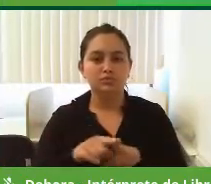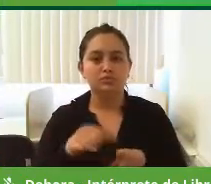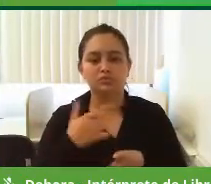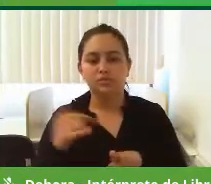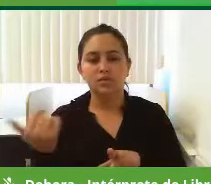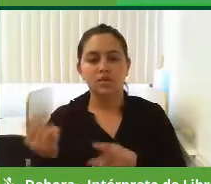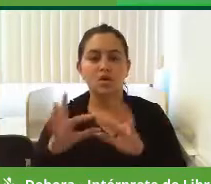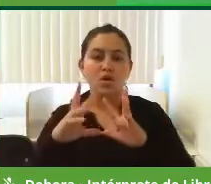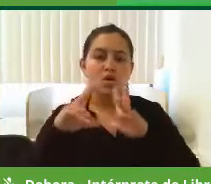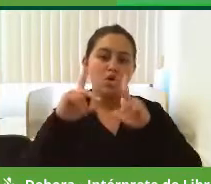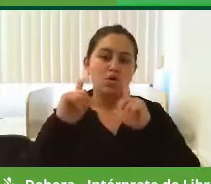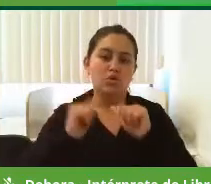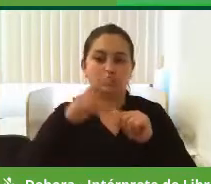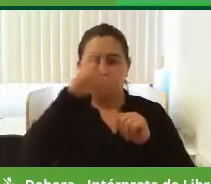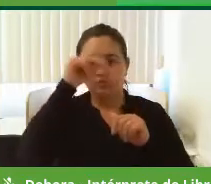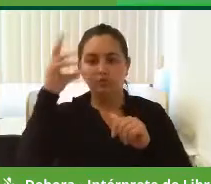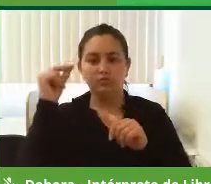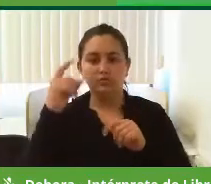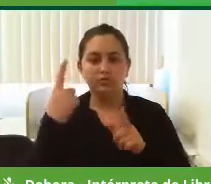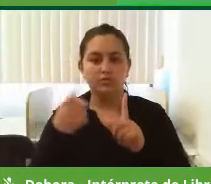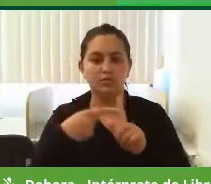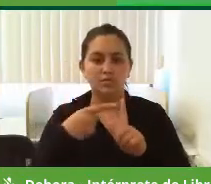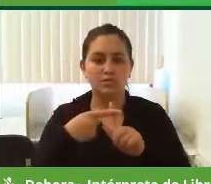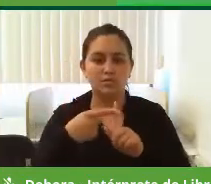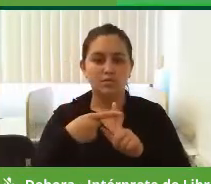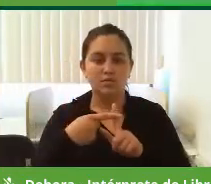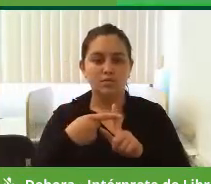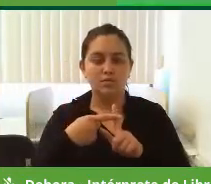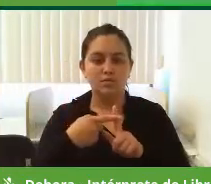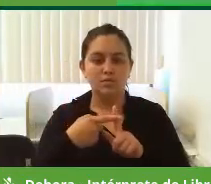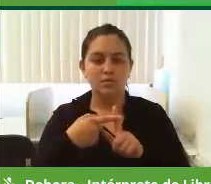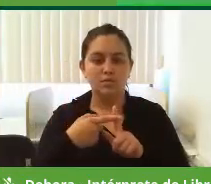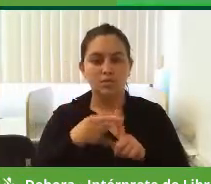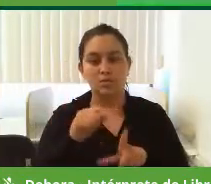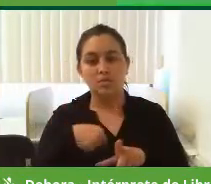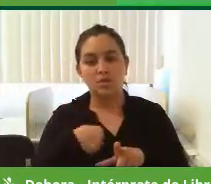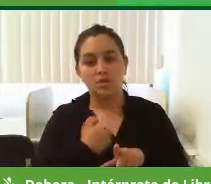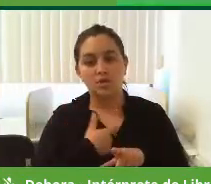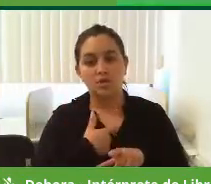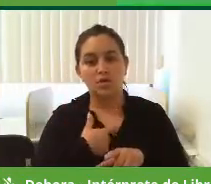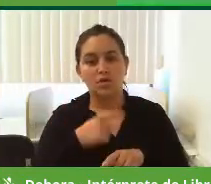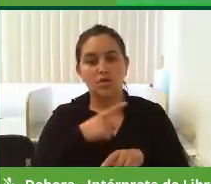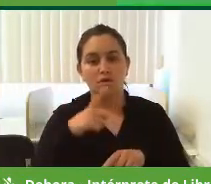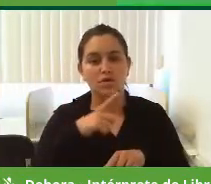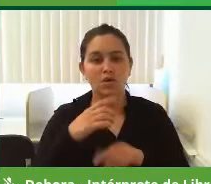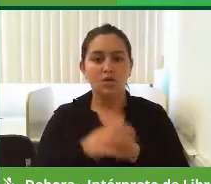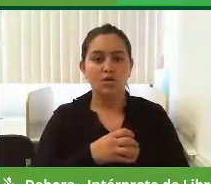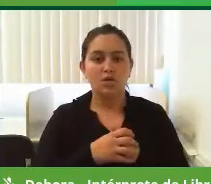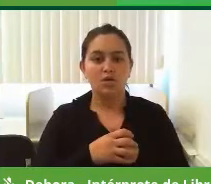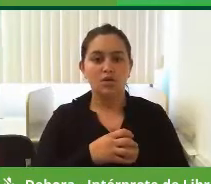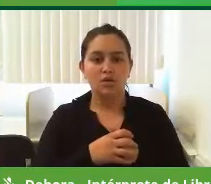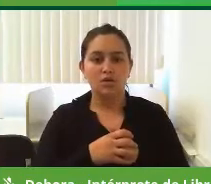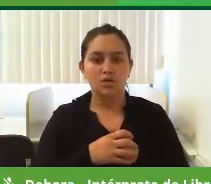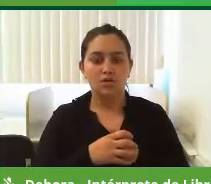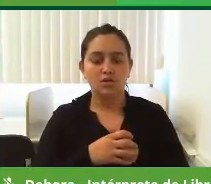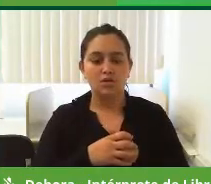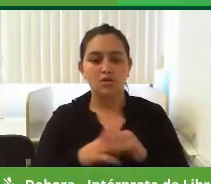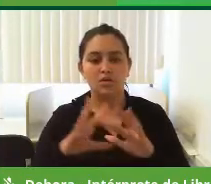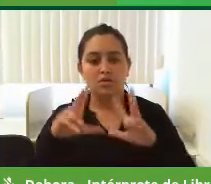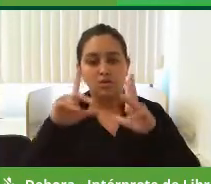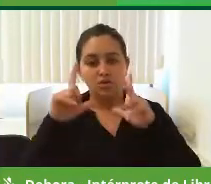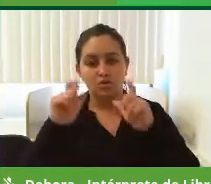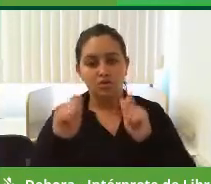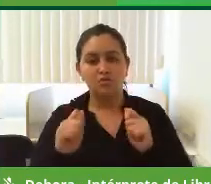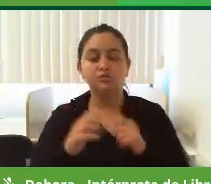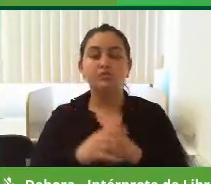agregar todo mundo dentro da prefeitura. Primeiro que quando a tem uma coligação, você tem que trazer, agregar os partidos dentro